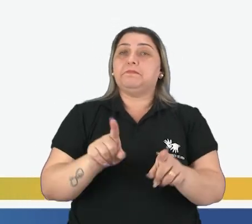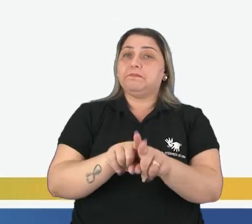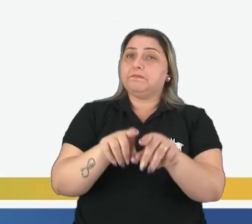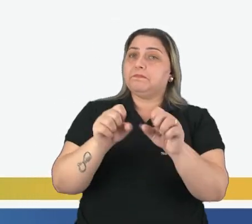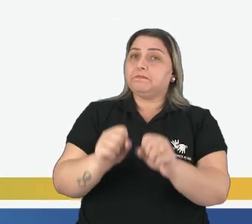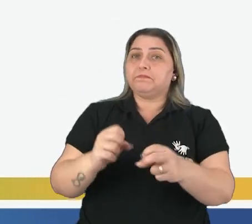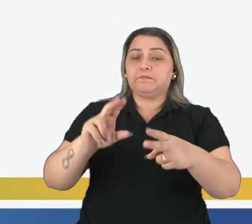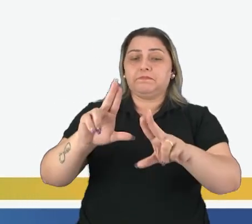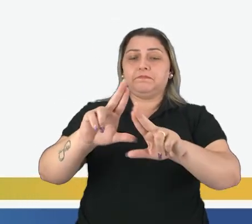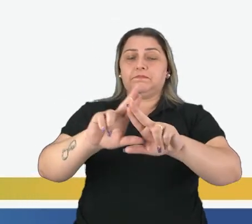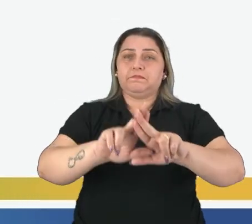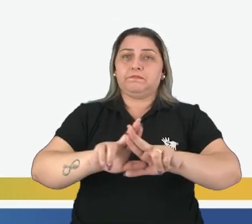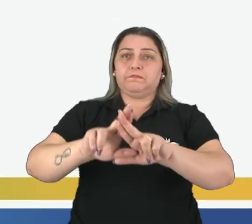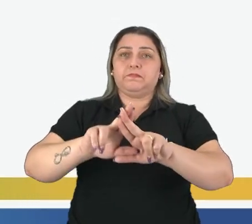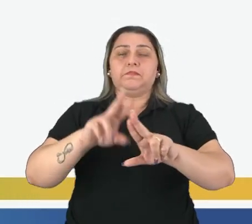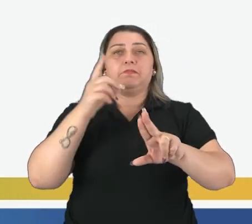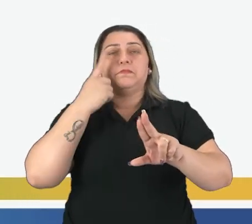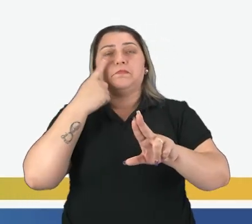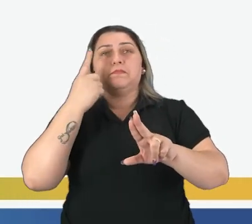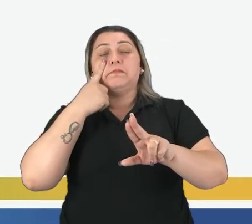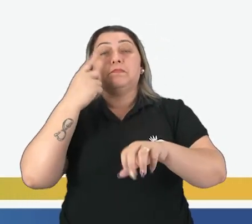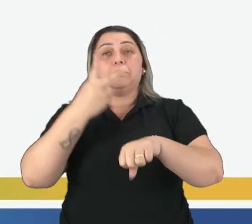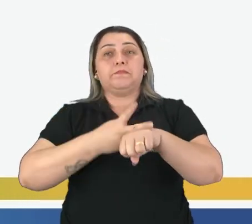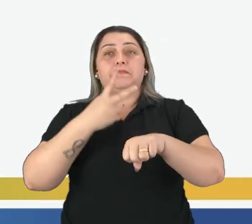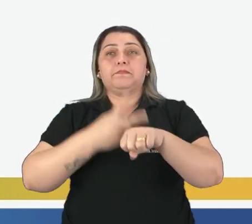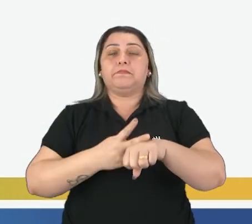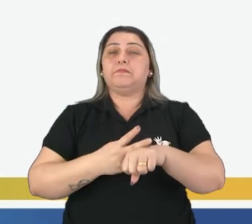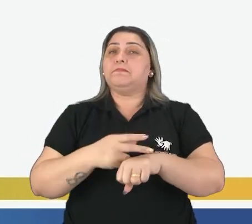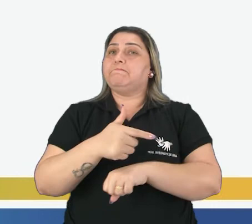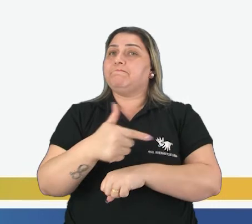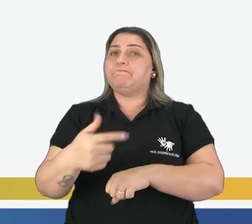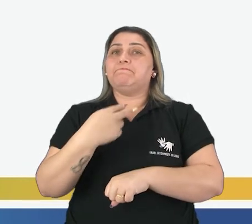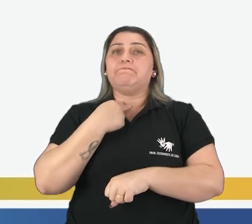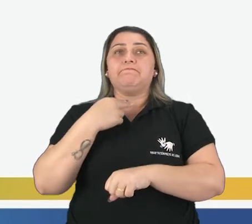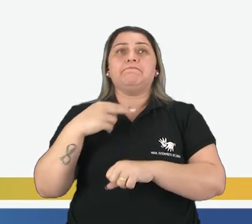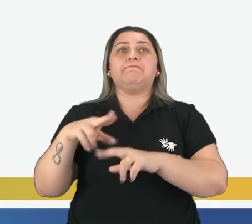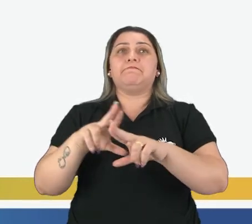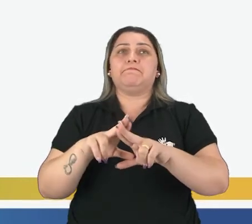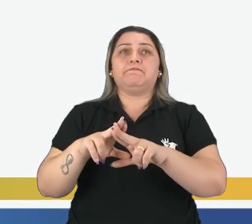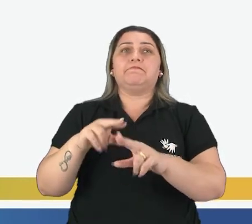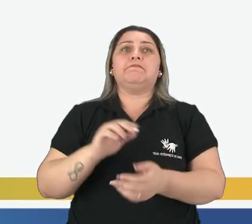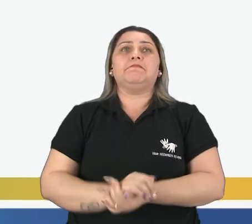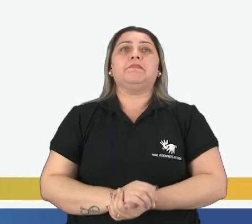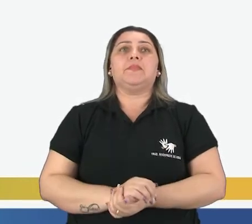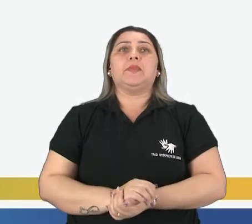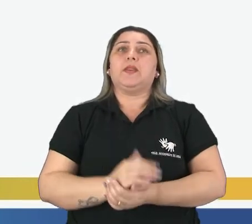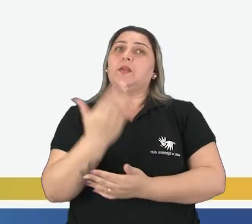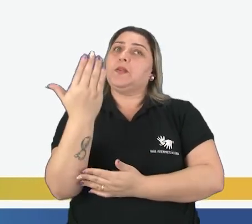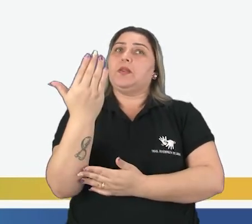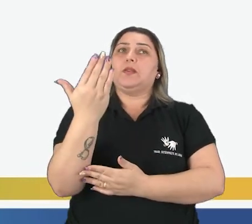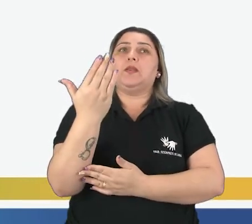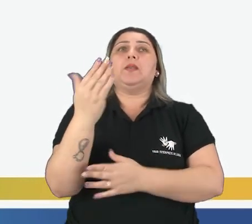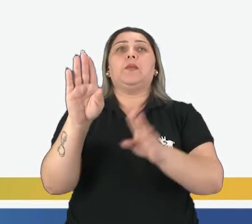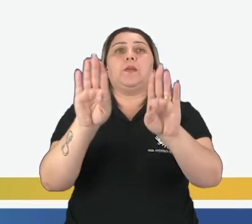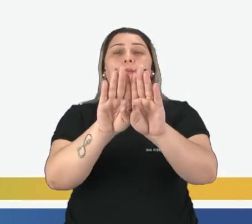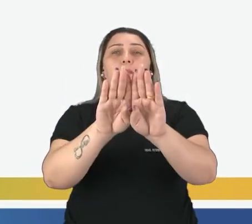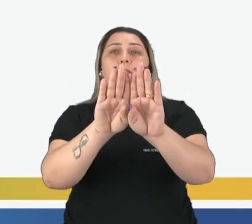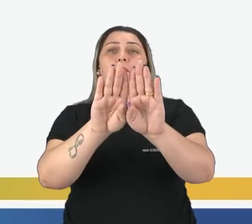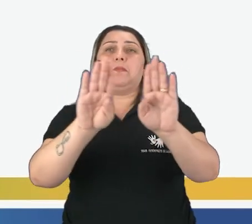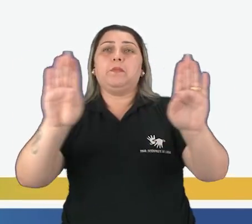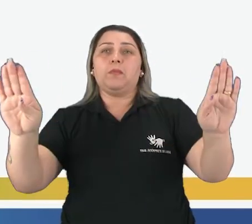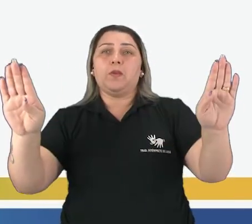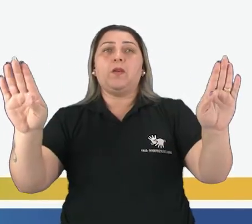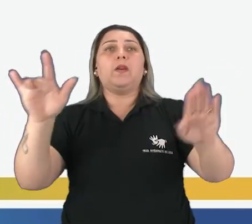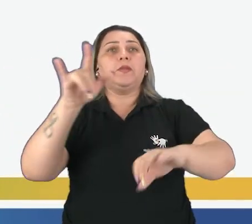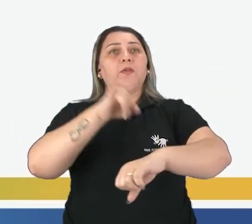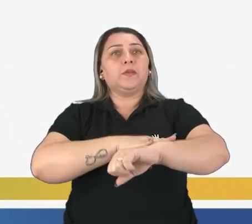podem ser recicláveis. Agora, olha o tipo de vidro que não tem como ser reciclável. Os espelhos, aquele espelho que a gente